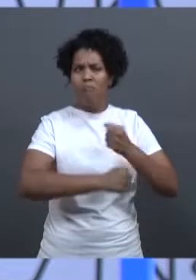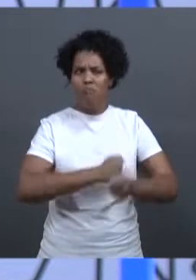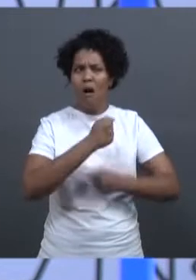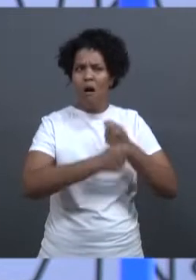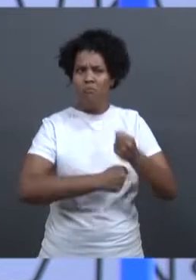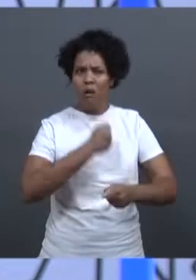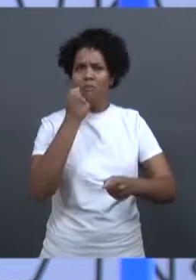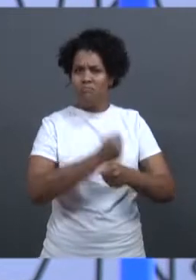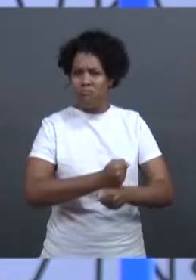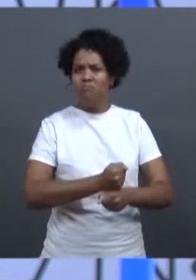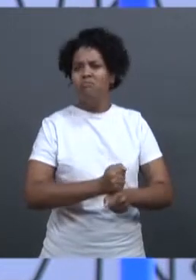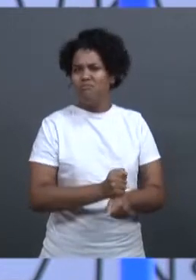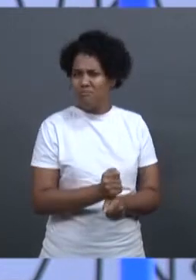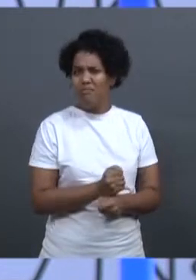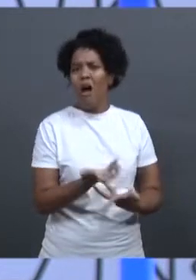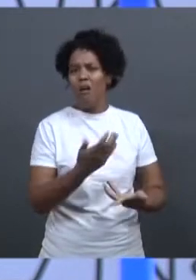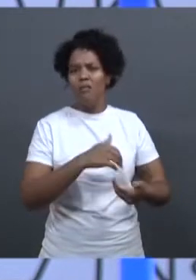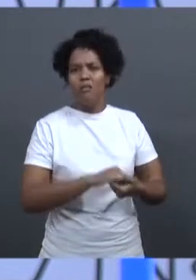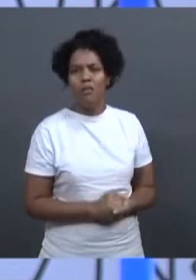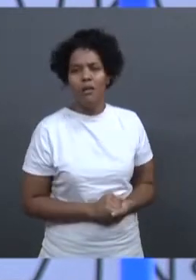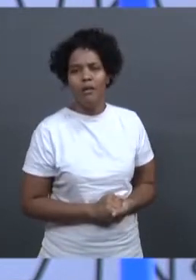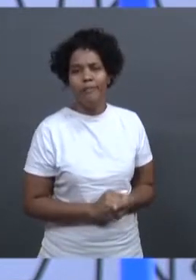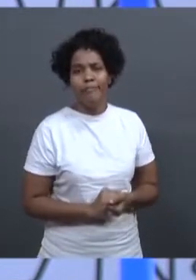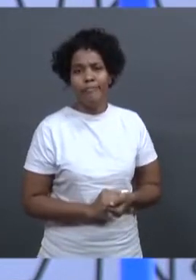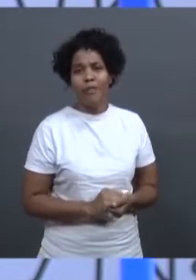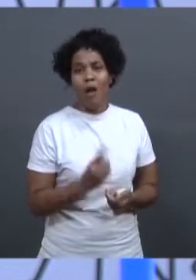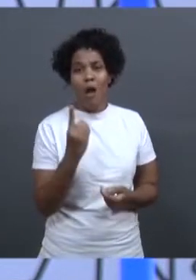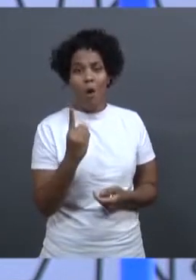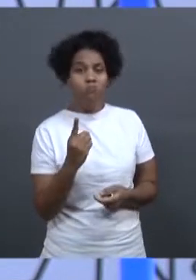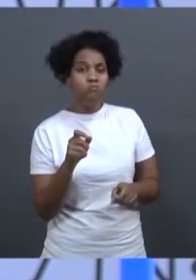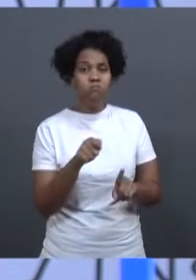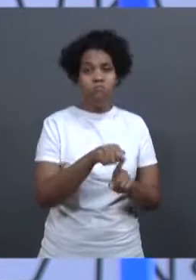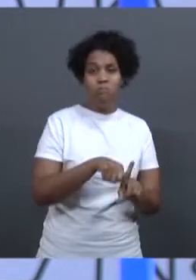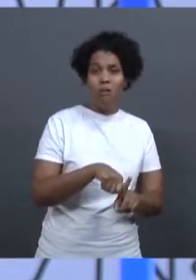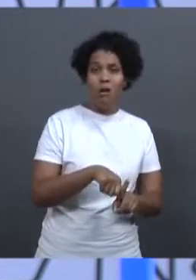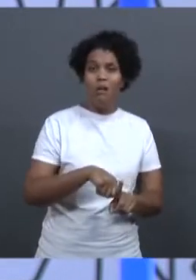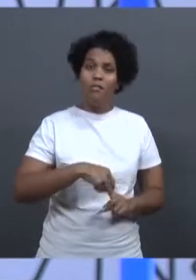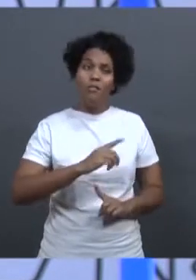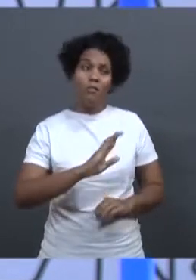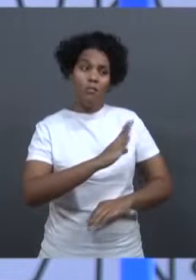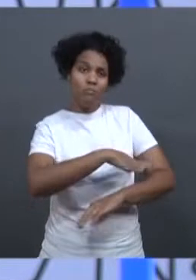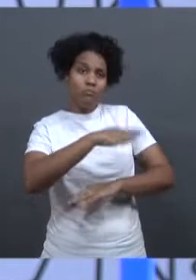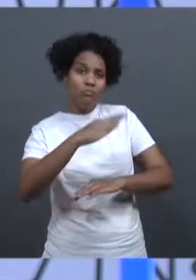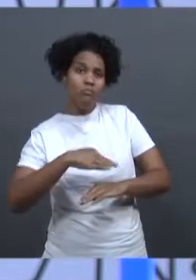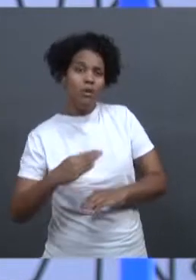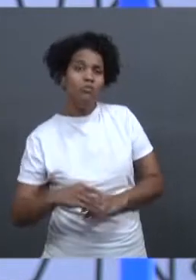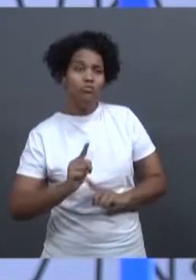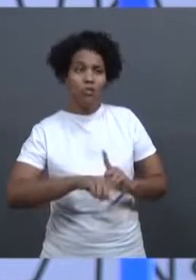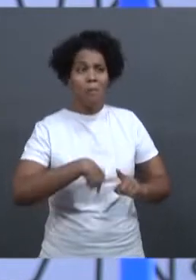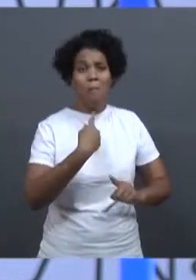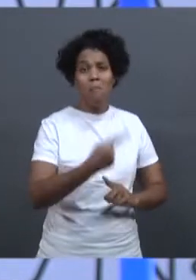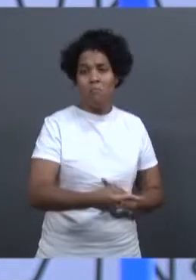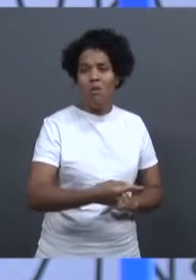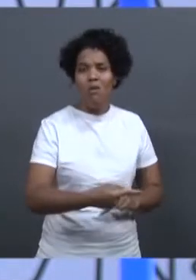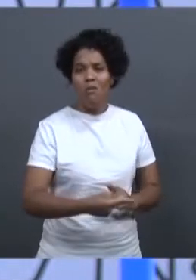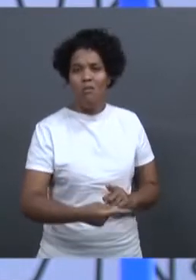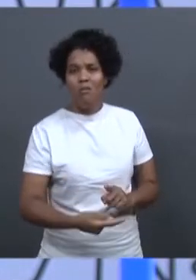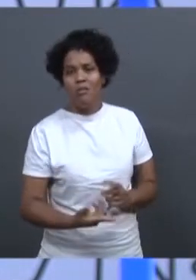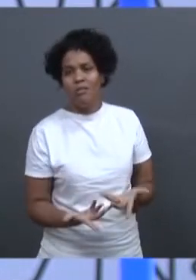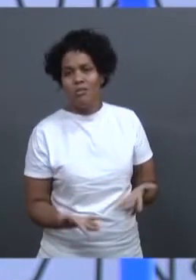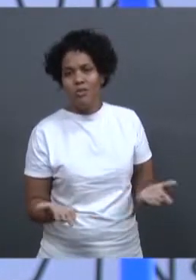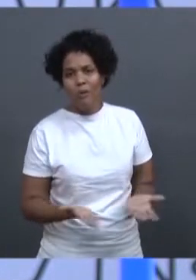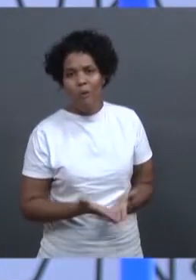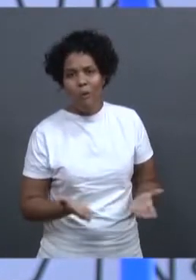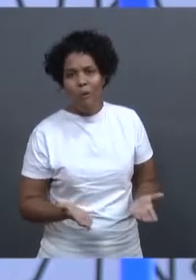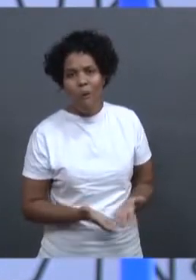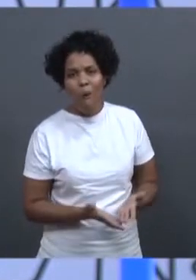anos, e um mês após Brumadinho, ele foi sancionado pelo governador. Hoje, ele